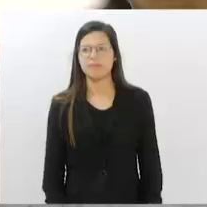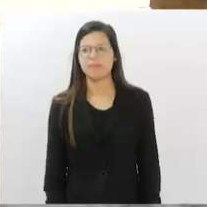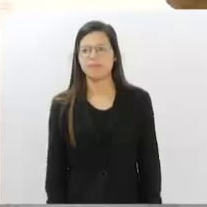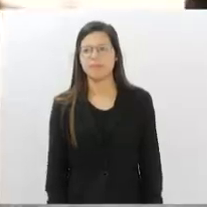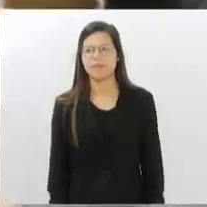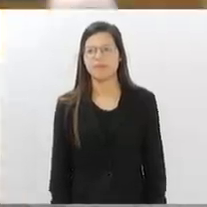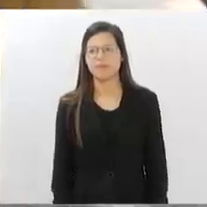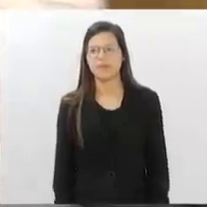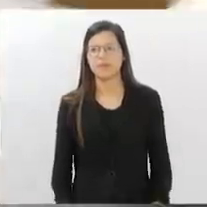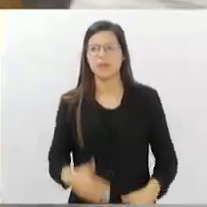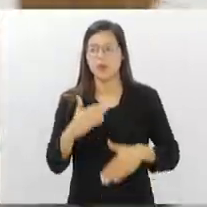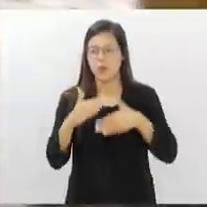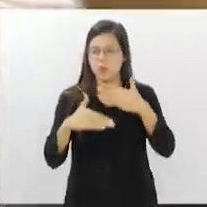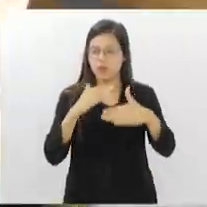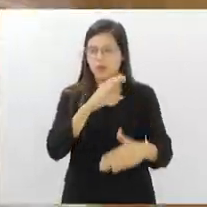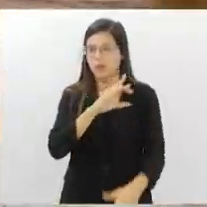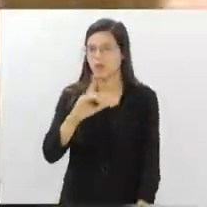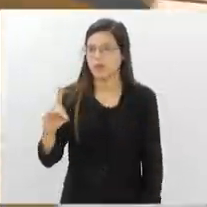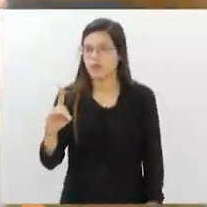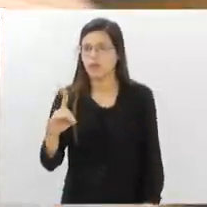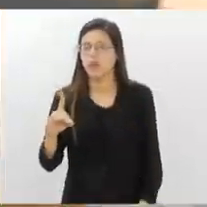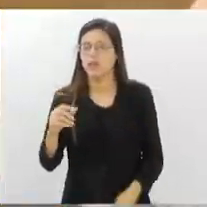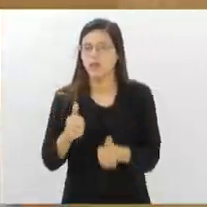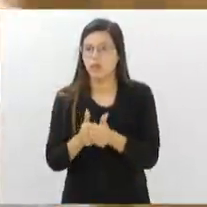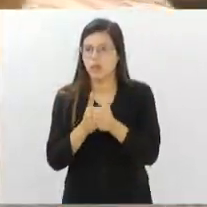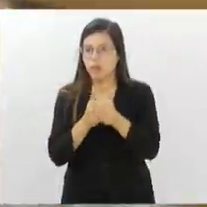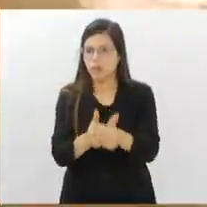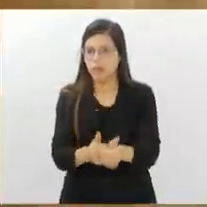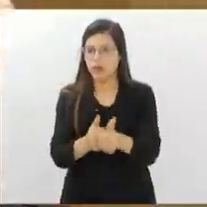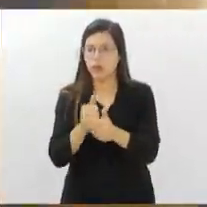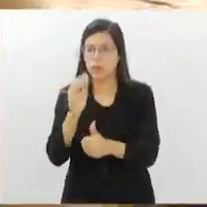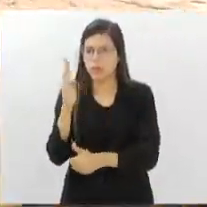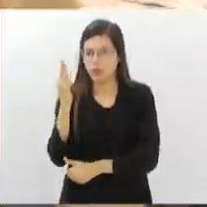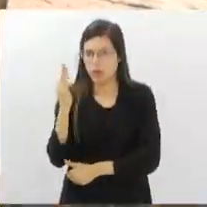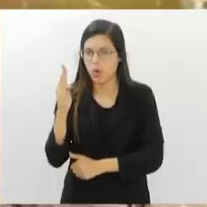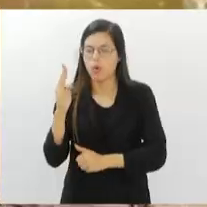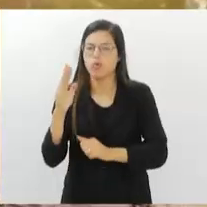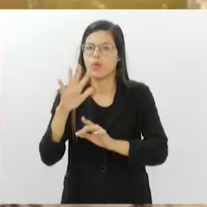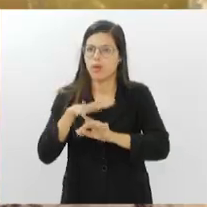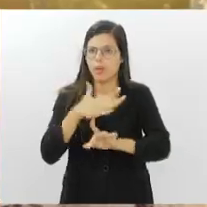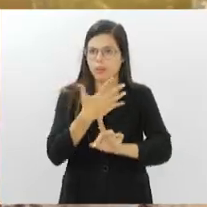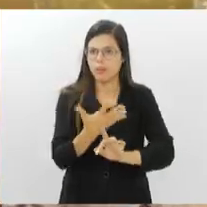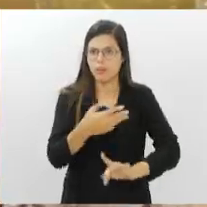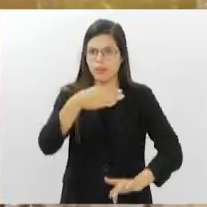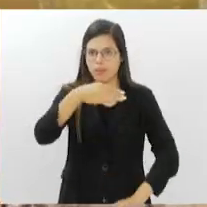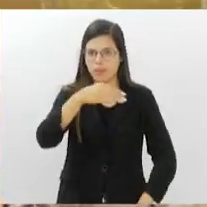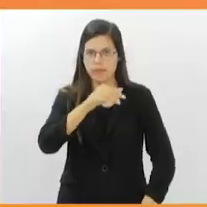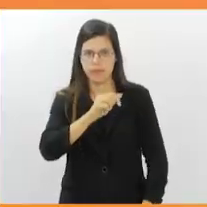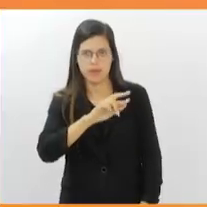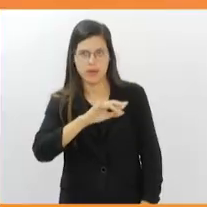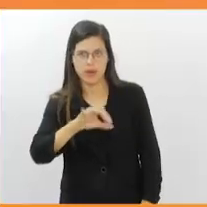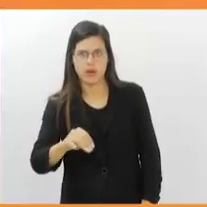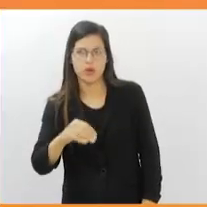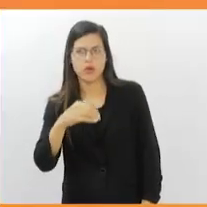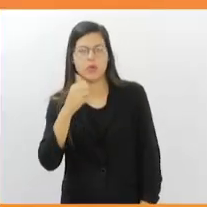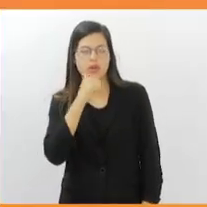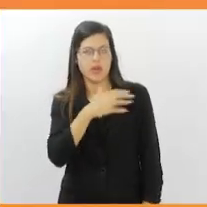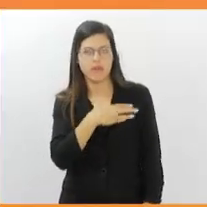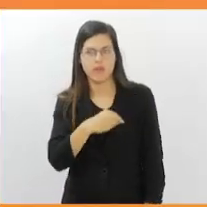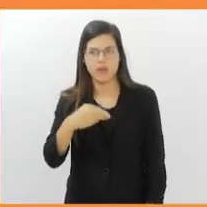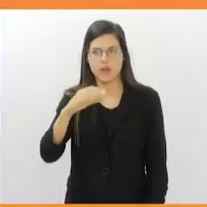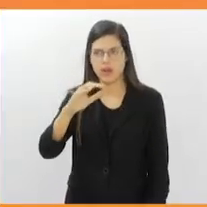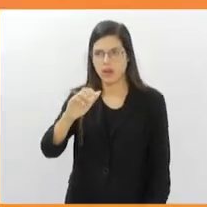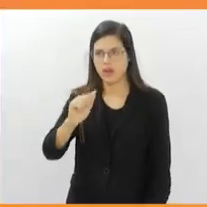O processo é coordenado e acompanhado de perto pelo biólogo e ambientalista Mário Moscatelli e a filha, Carolina